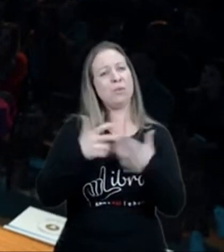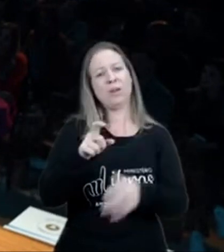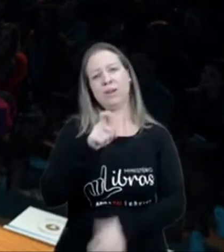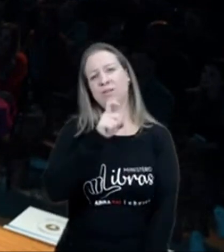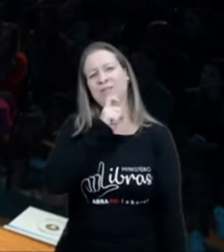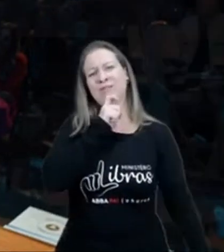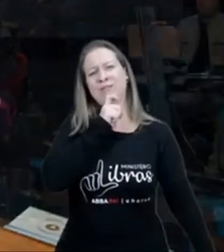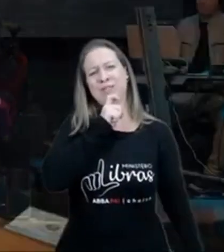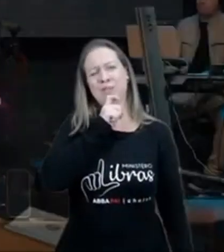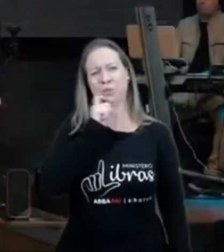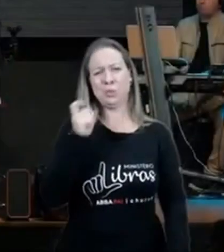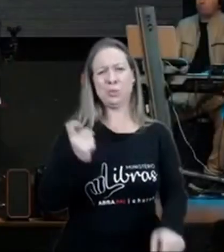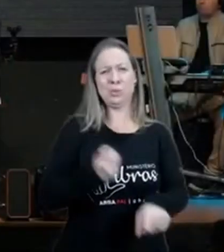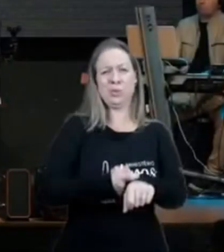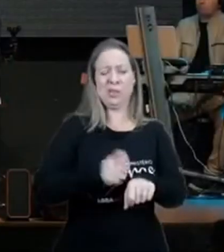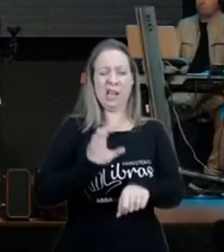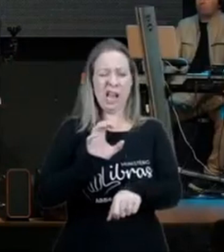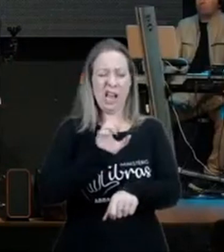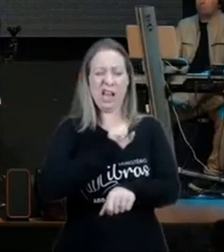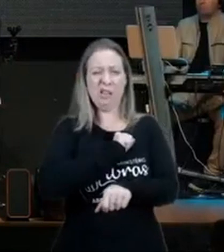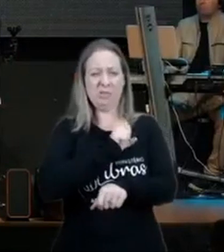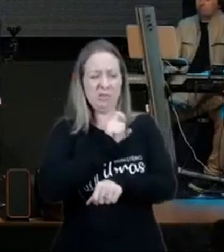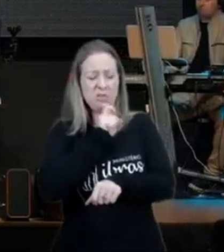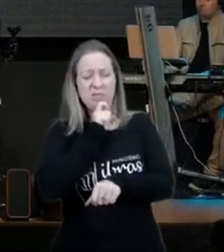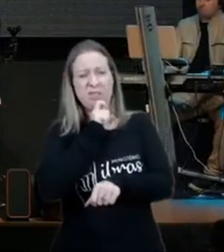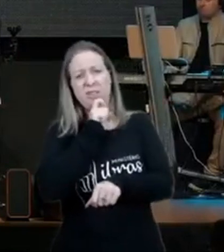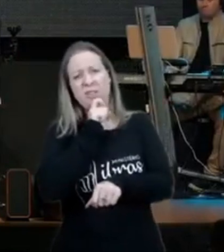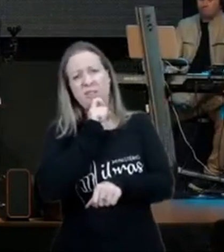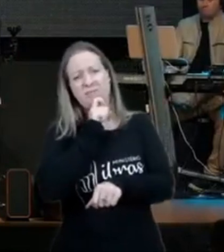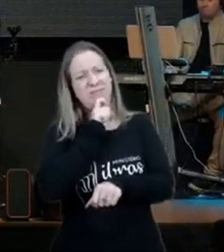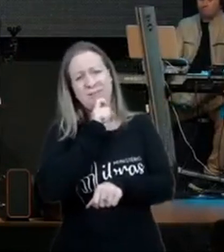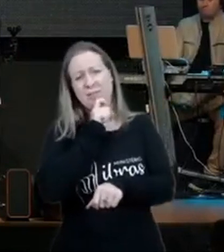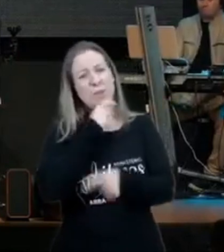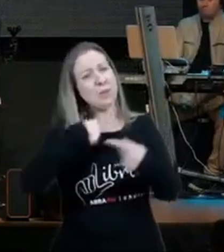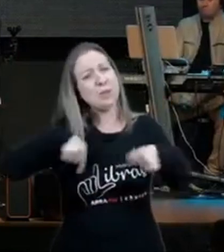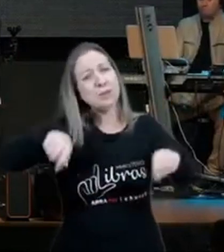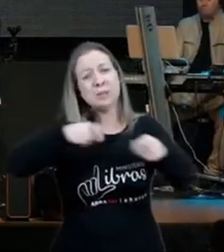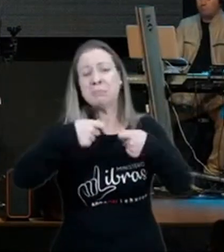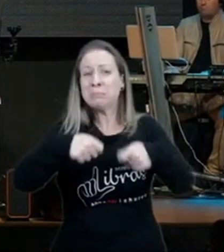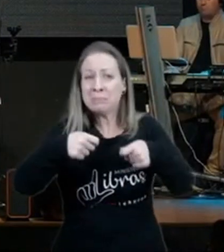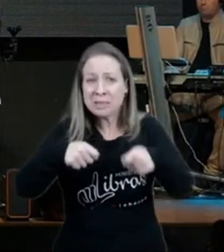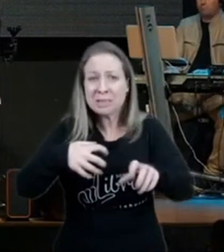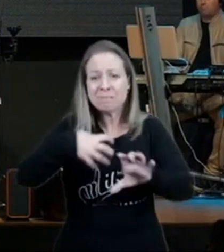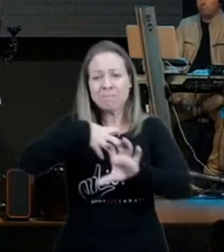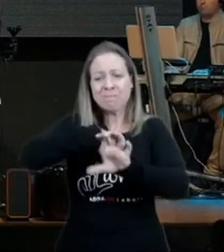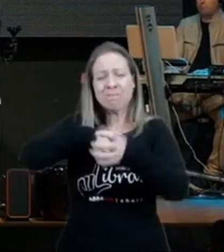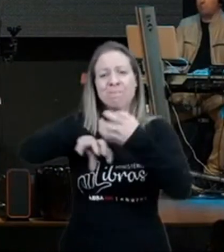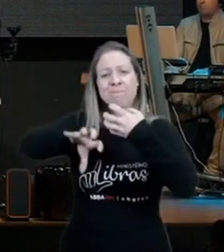que o amor não esfrie entre nós, nós temos que continuar chorando, com os que choram,